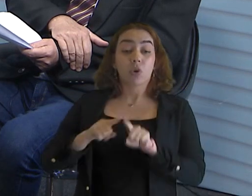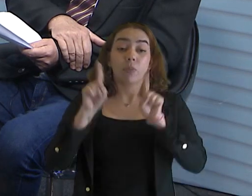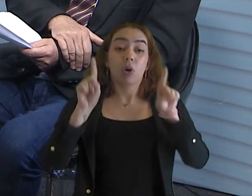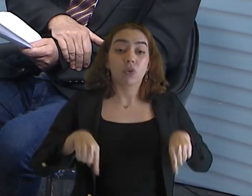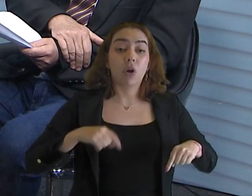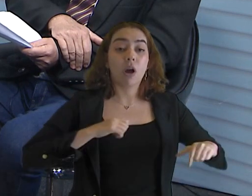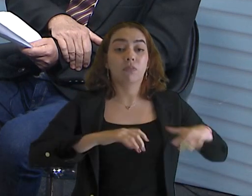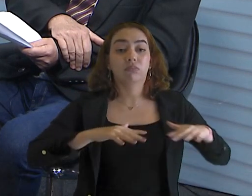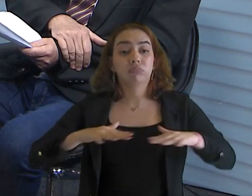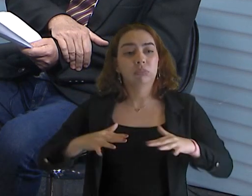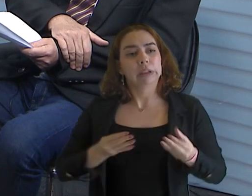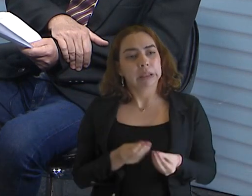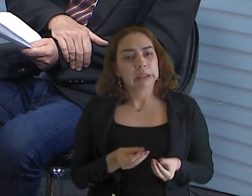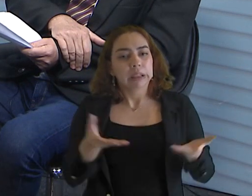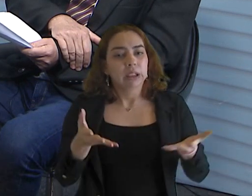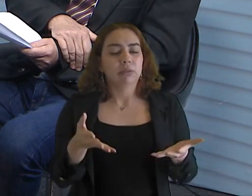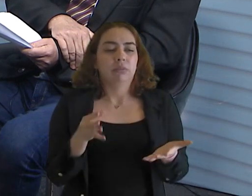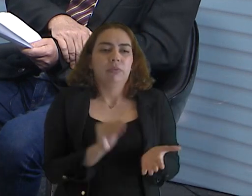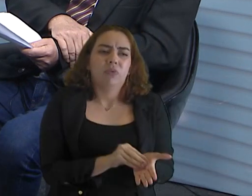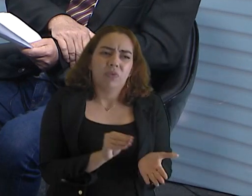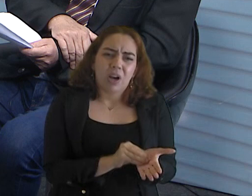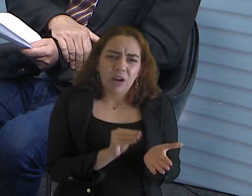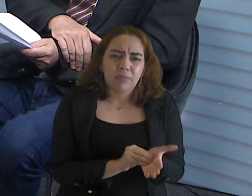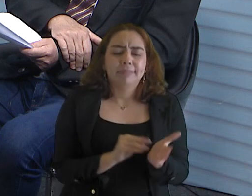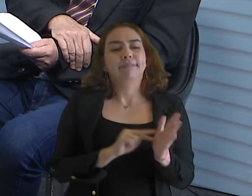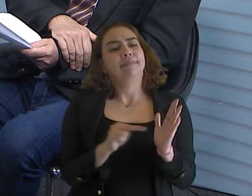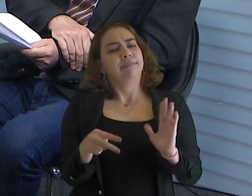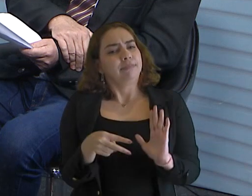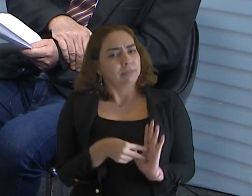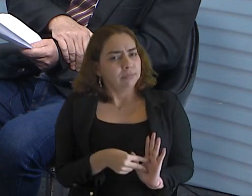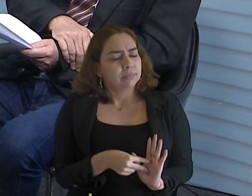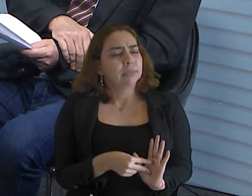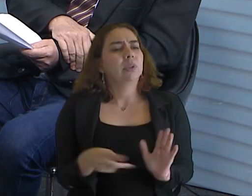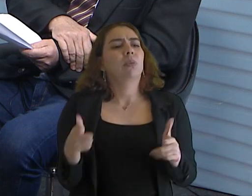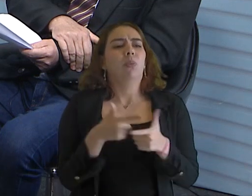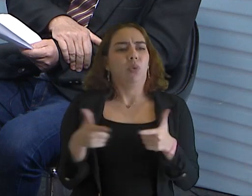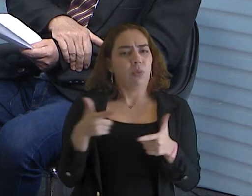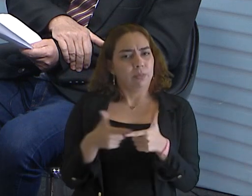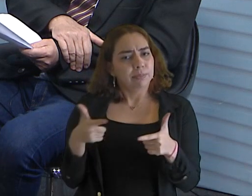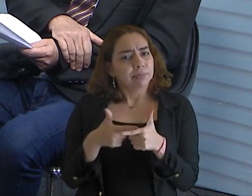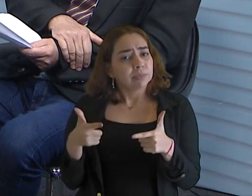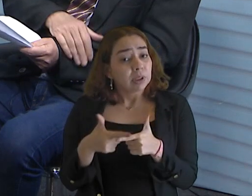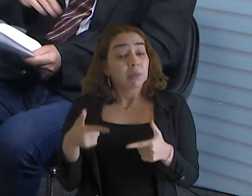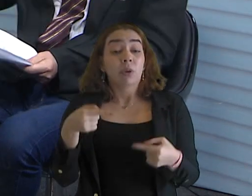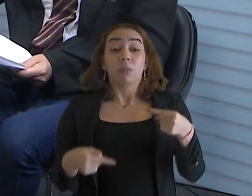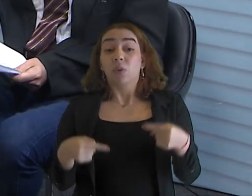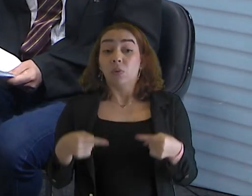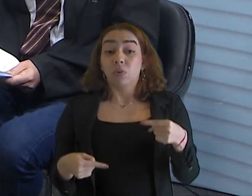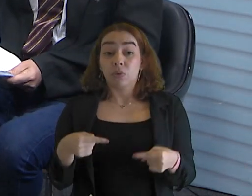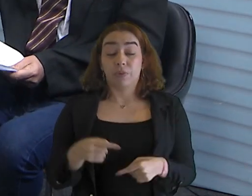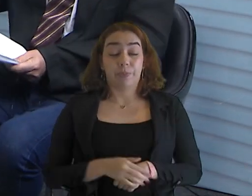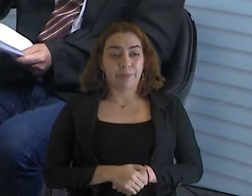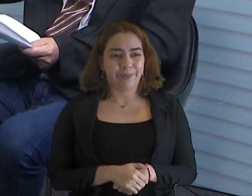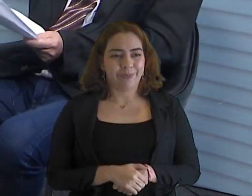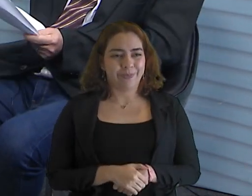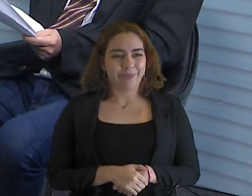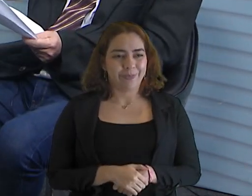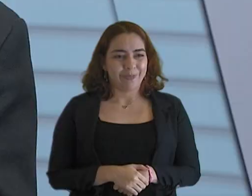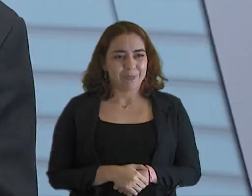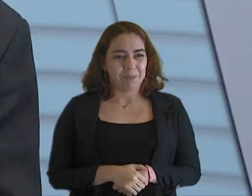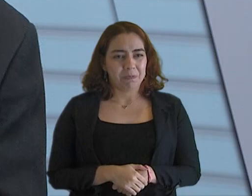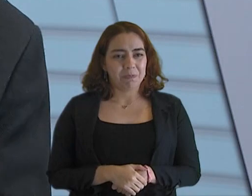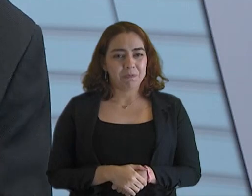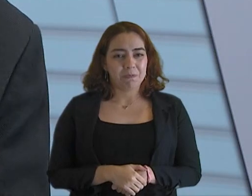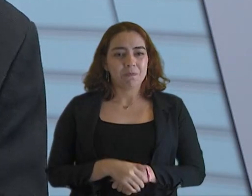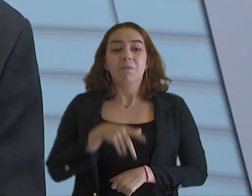pública. Deixar de realizar o orçamento. É deixar de concretizar a política pública. Estou aqui com o doutor Holden Queiroz, que é o novo